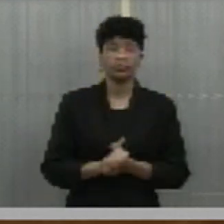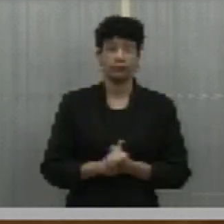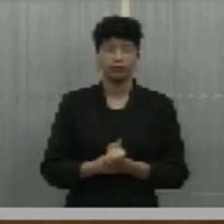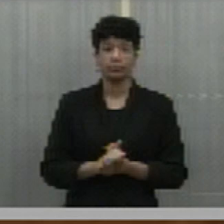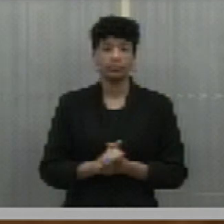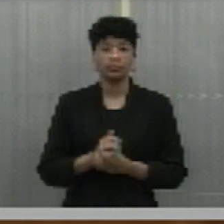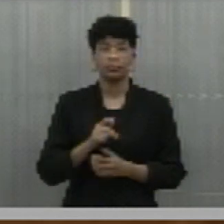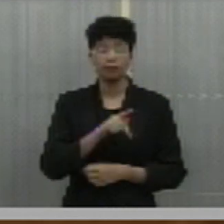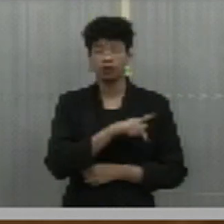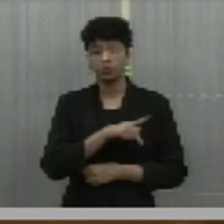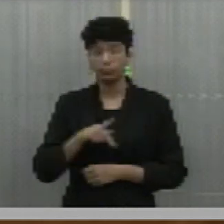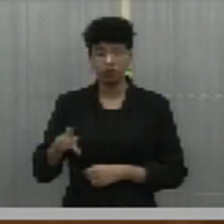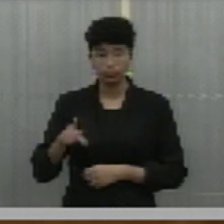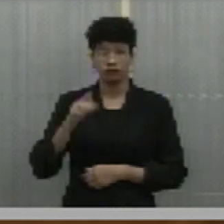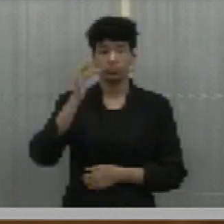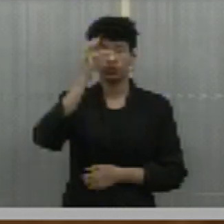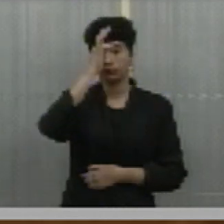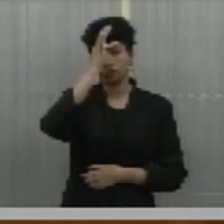Franzé.